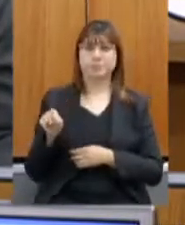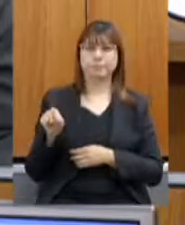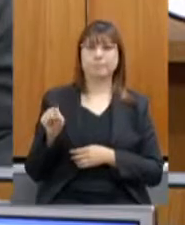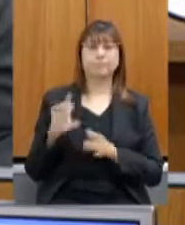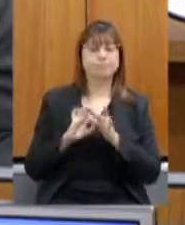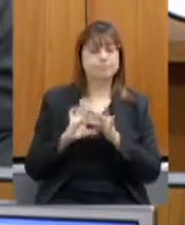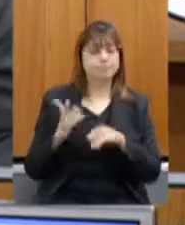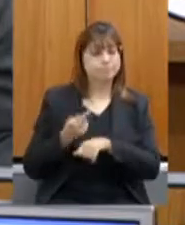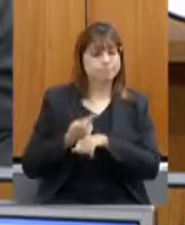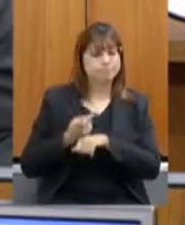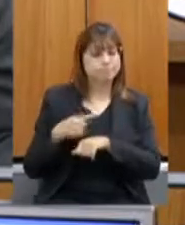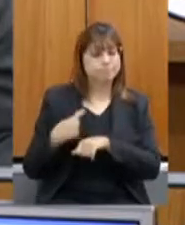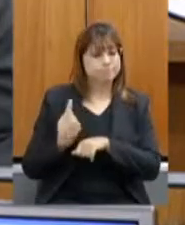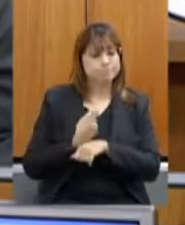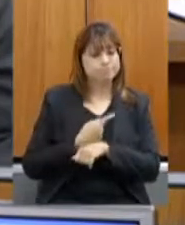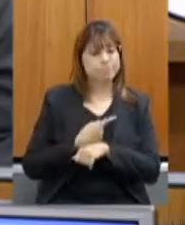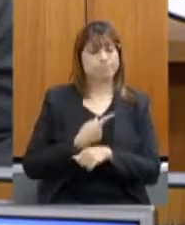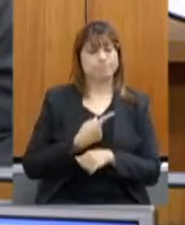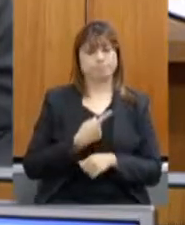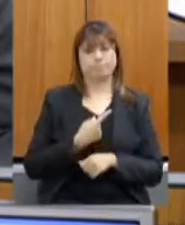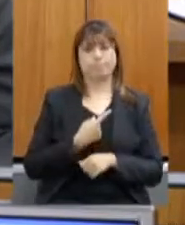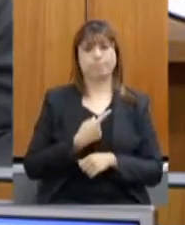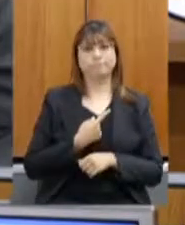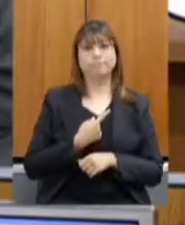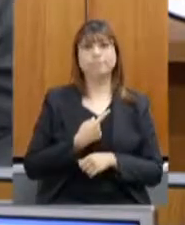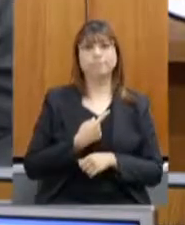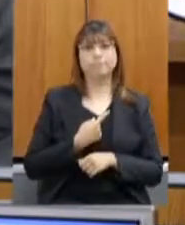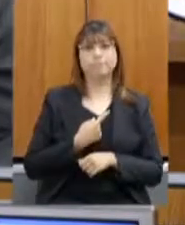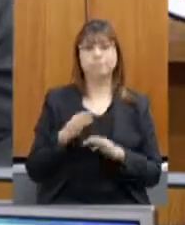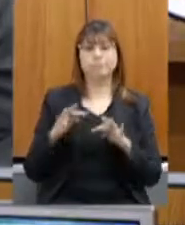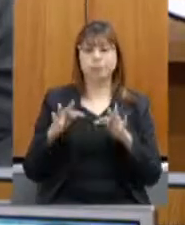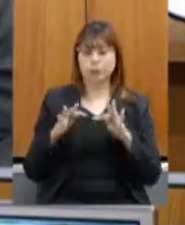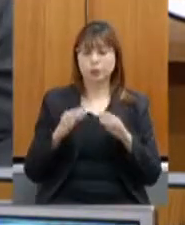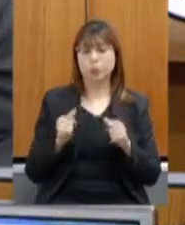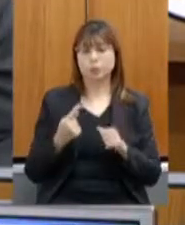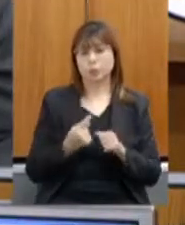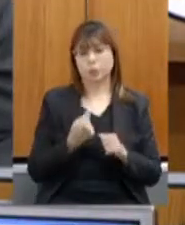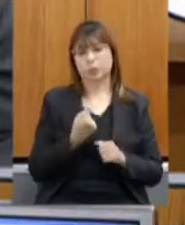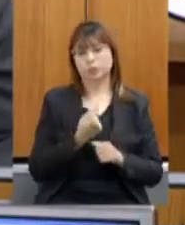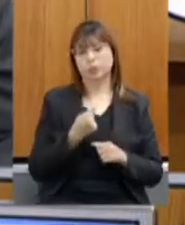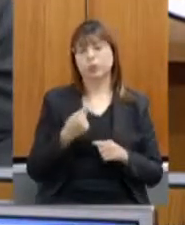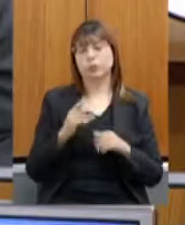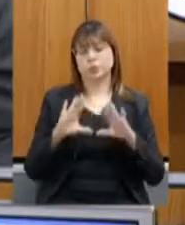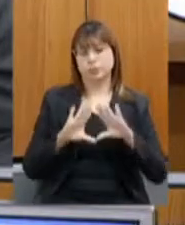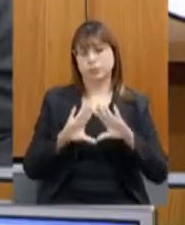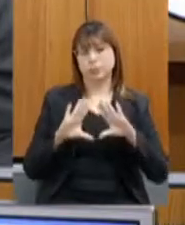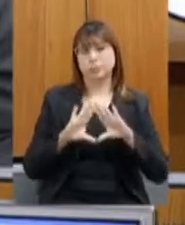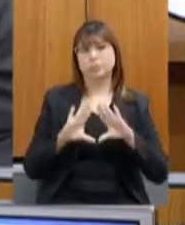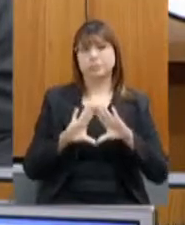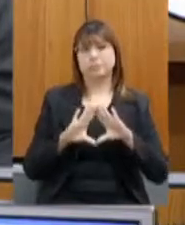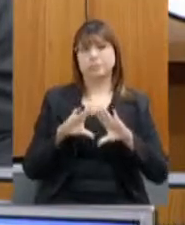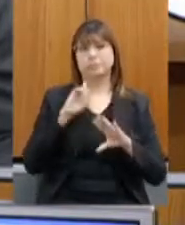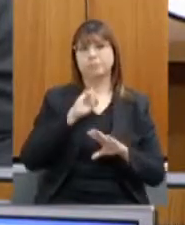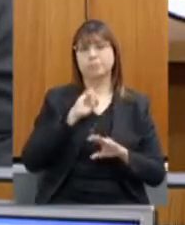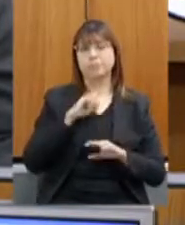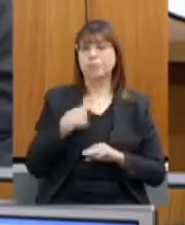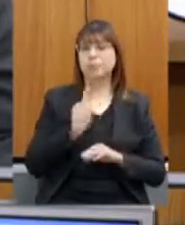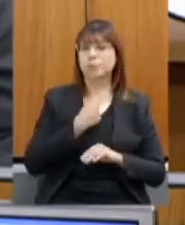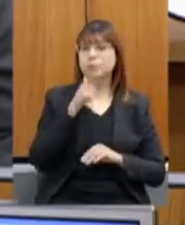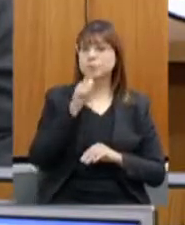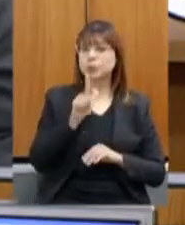conosco conte com com certeza com toda a Assembleia de Minas para que nós possamos encontrar